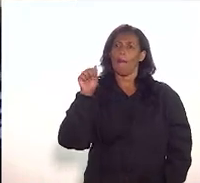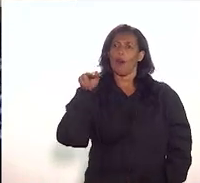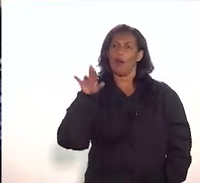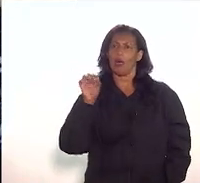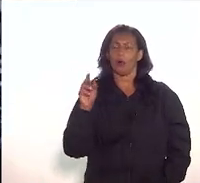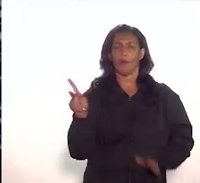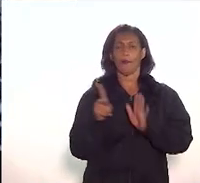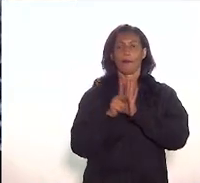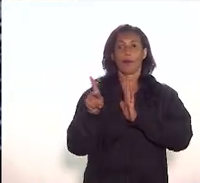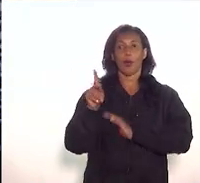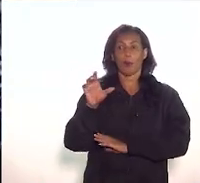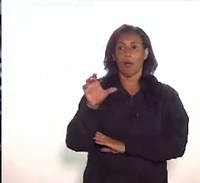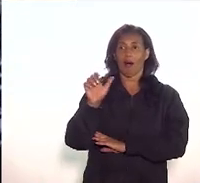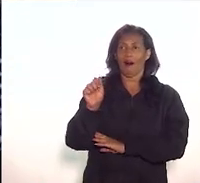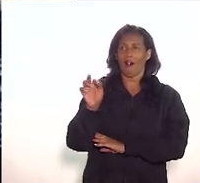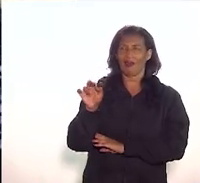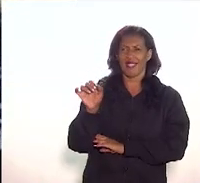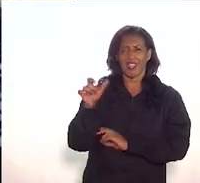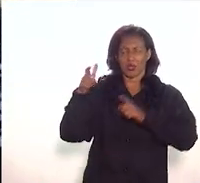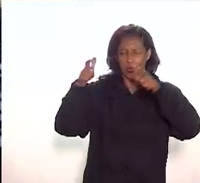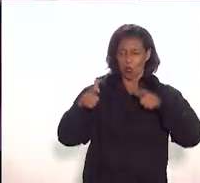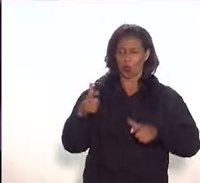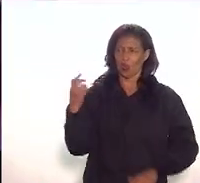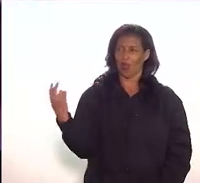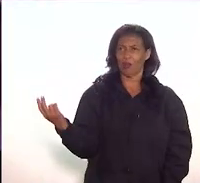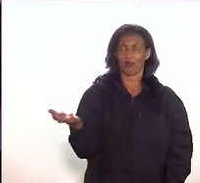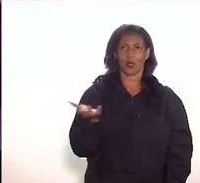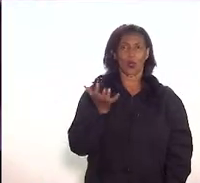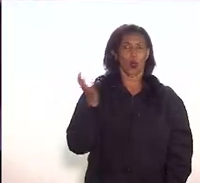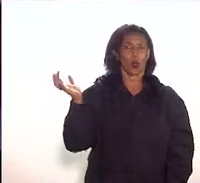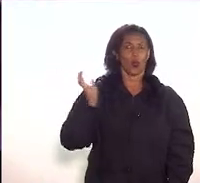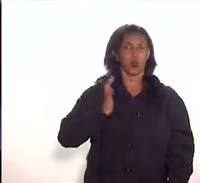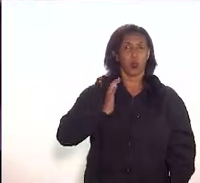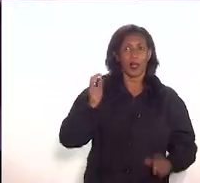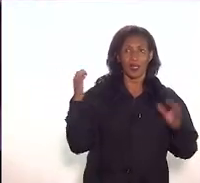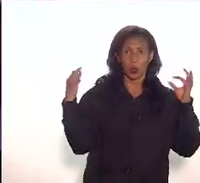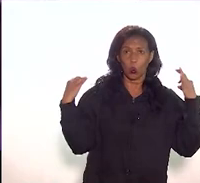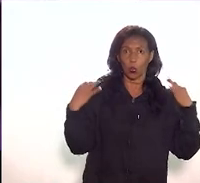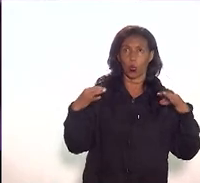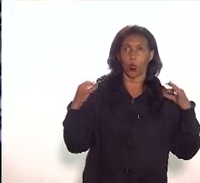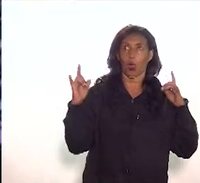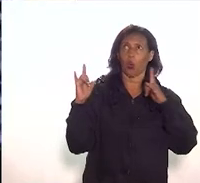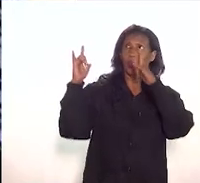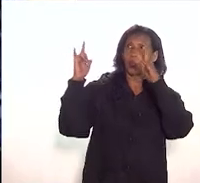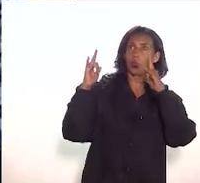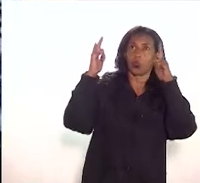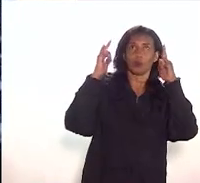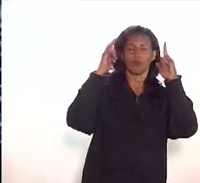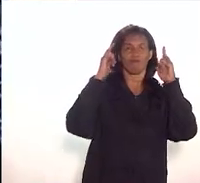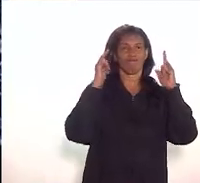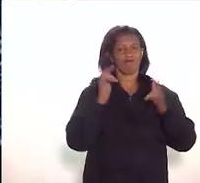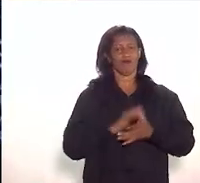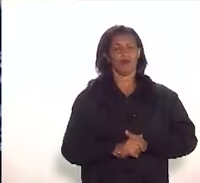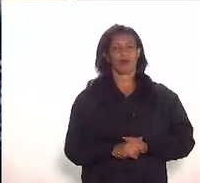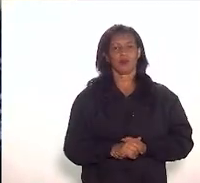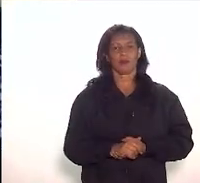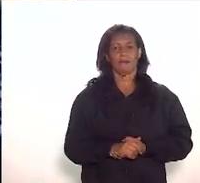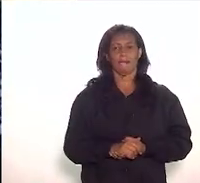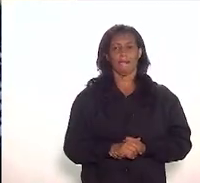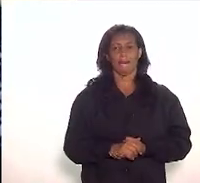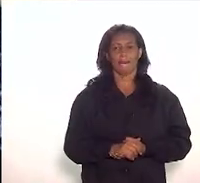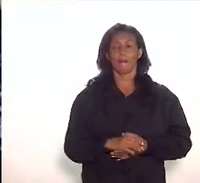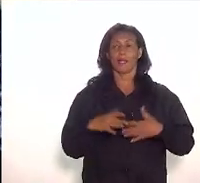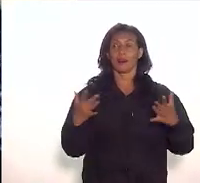é uma região extremamente rica culturalmente e arquitetonicamente falando então acho que